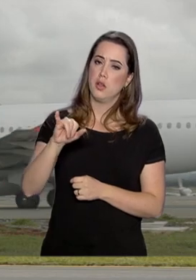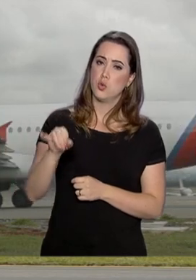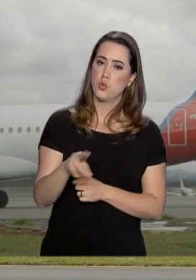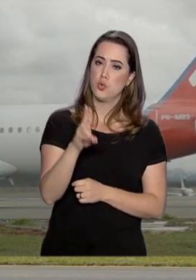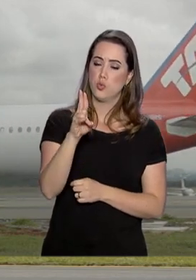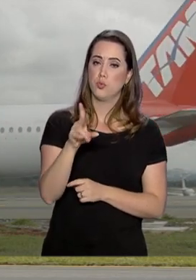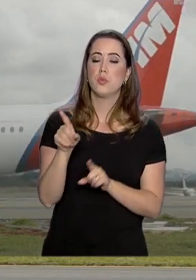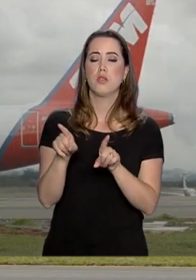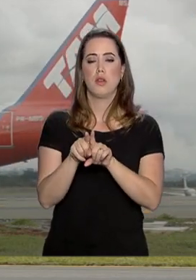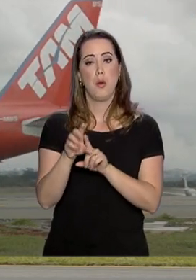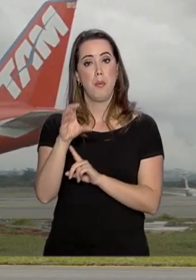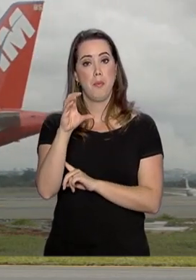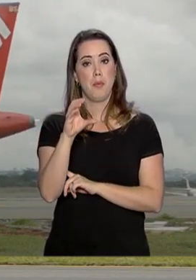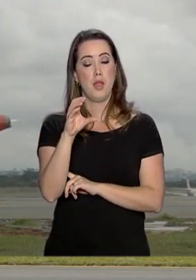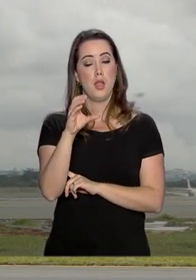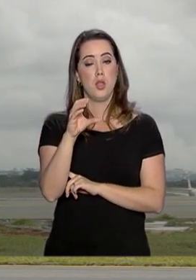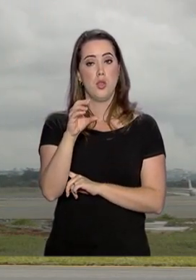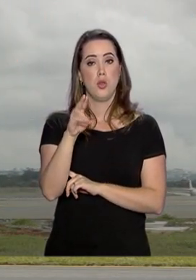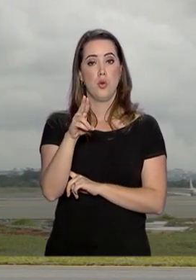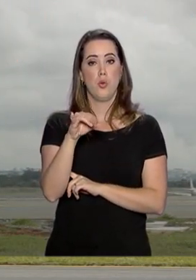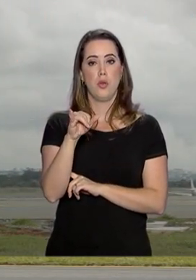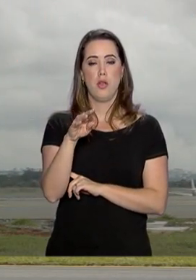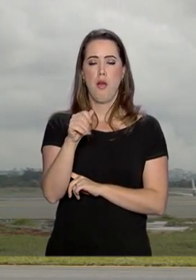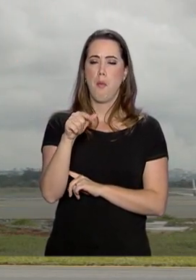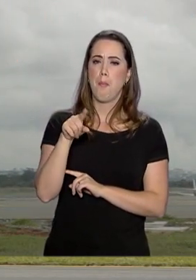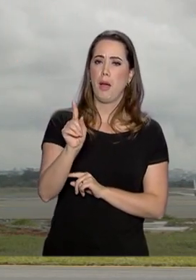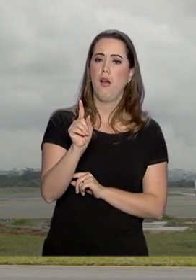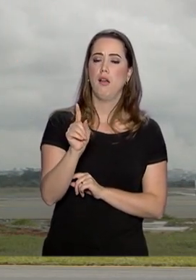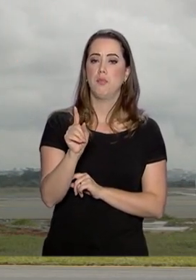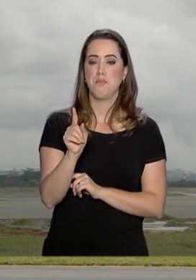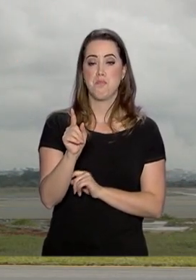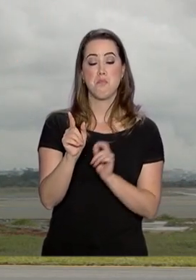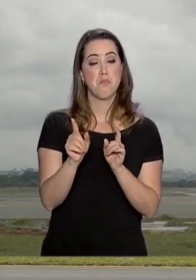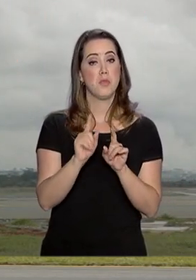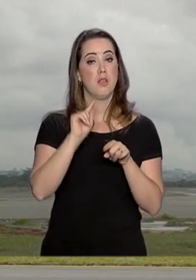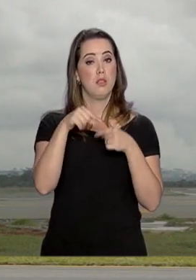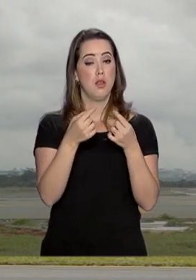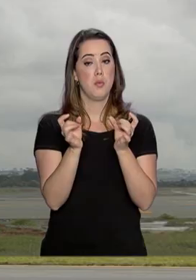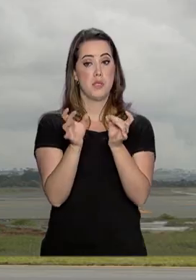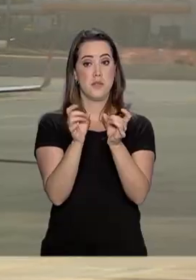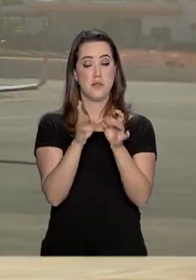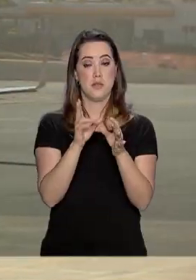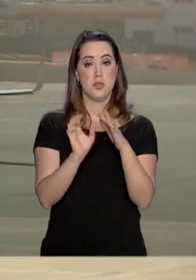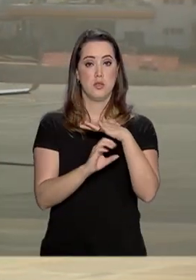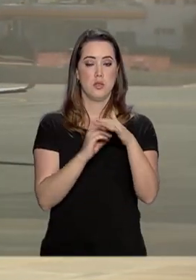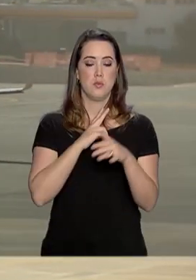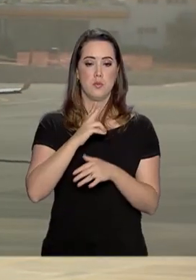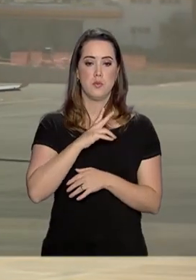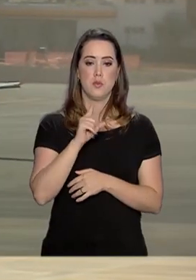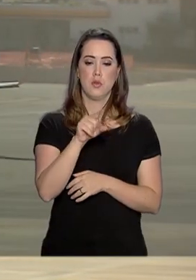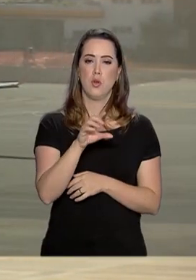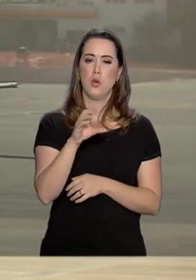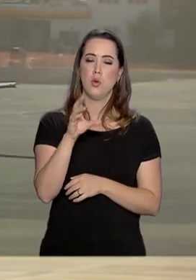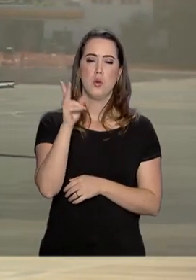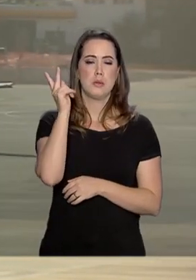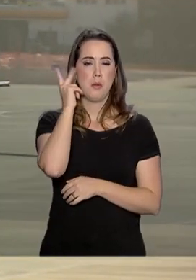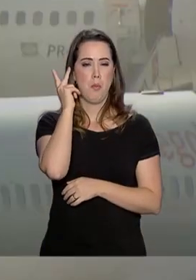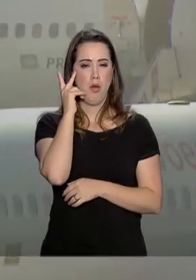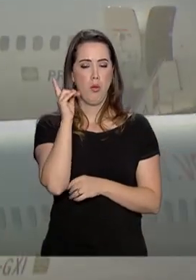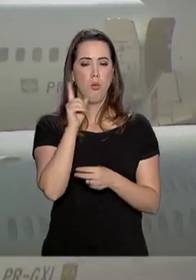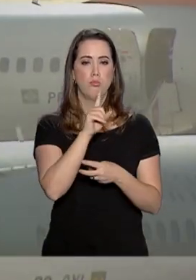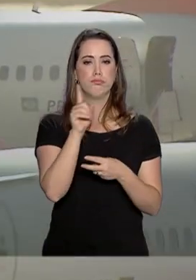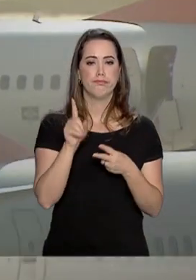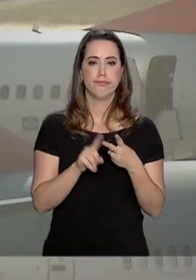e Cuiabá na região Centro-Oeste. Em seguida, deve ser concedida a iniciativa privada os terminais de Congonhas, em São